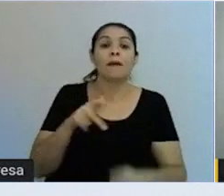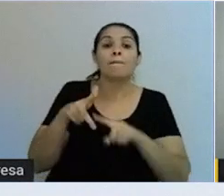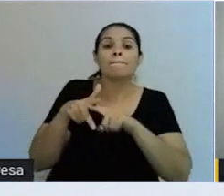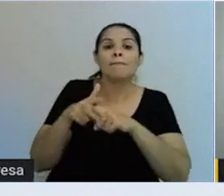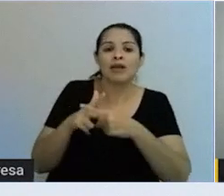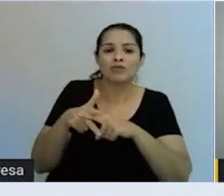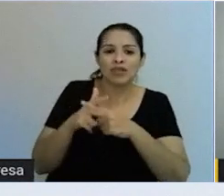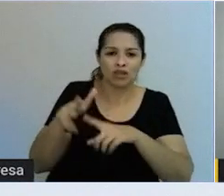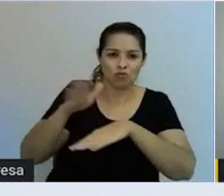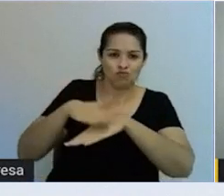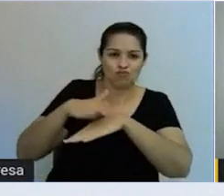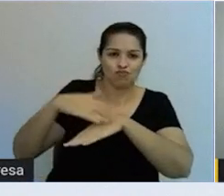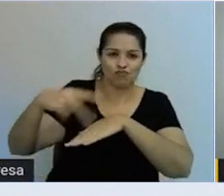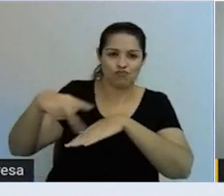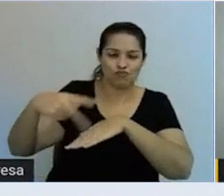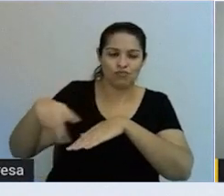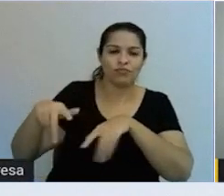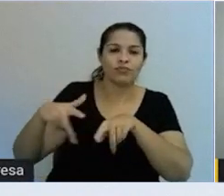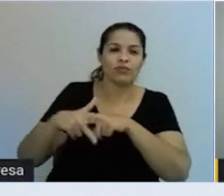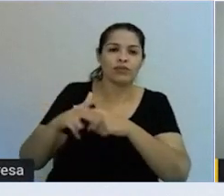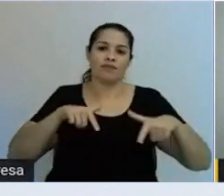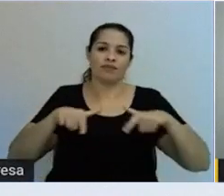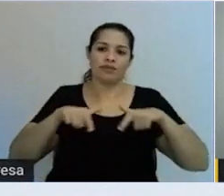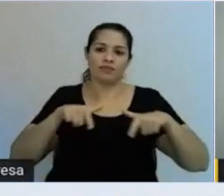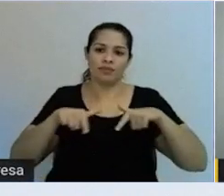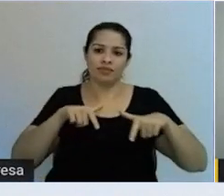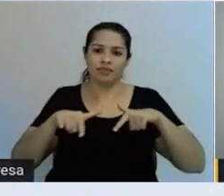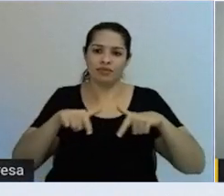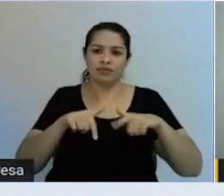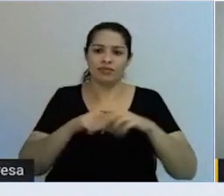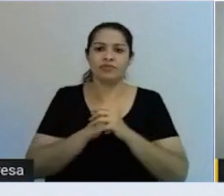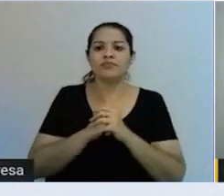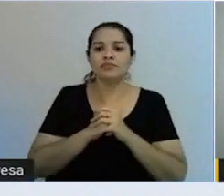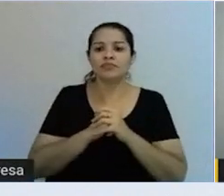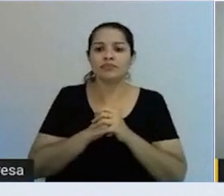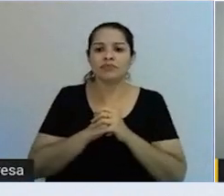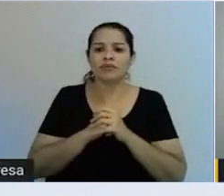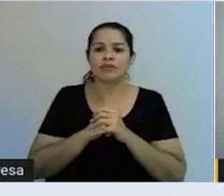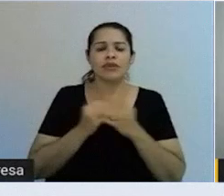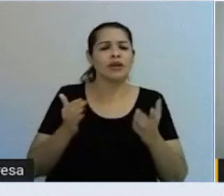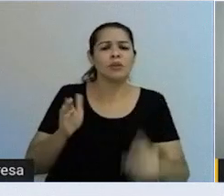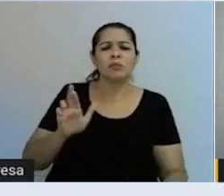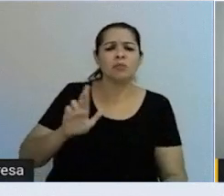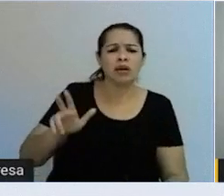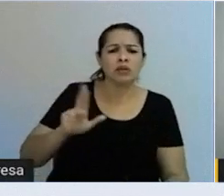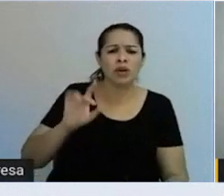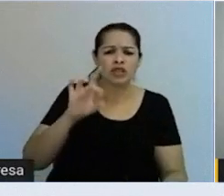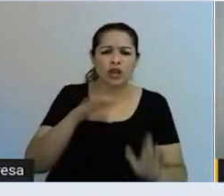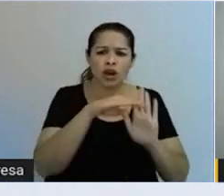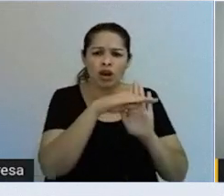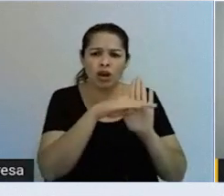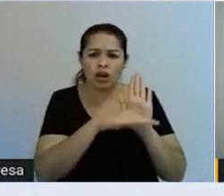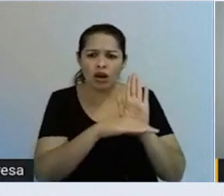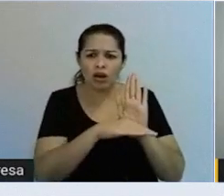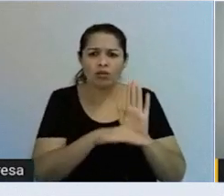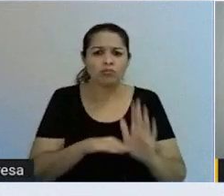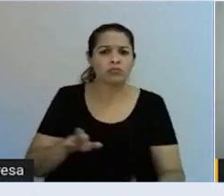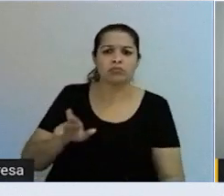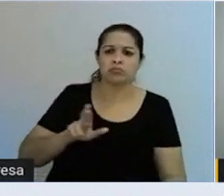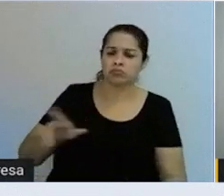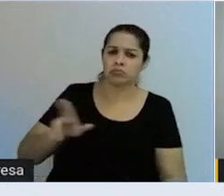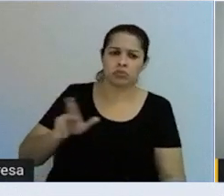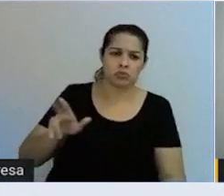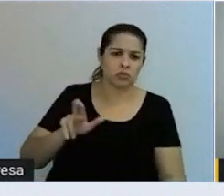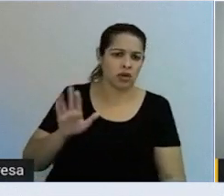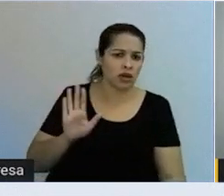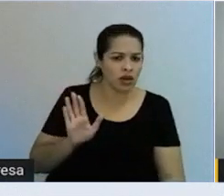A manutenção autônoma tem lá também o posto de trabalho. Mas não é um pilar só? Não. Não é porque ele